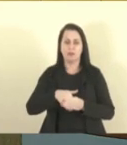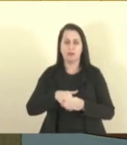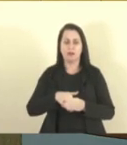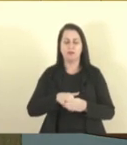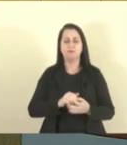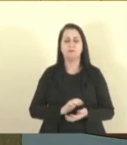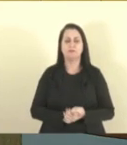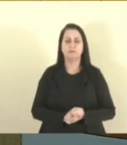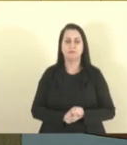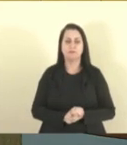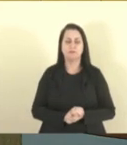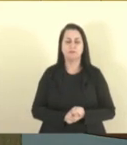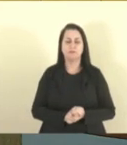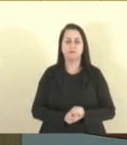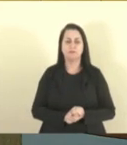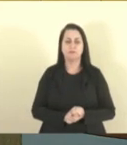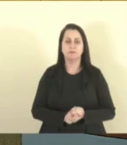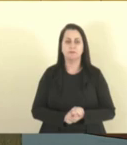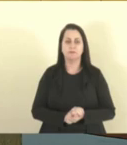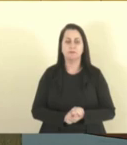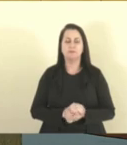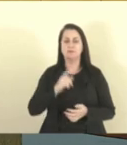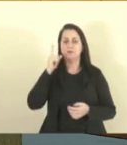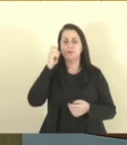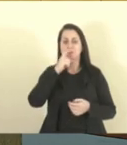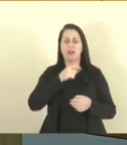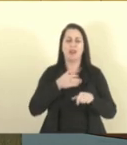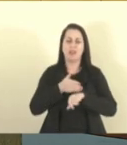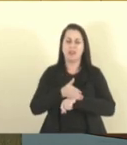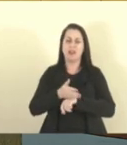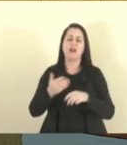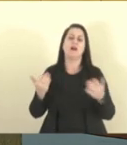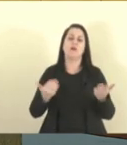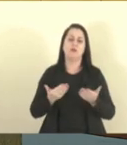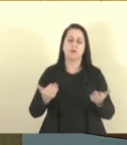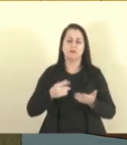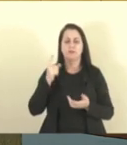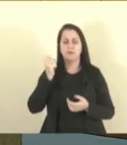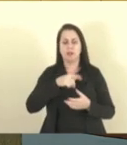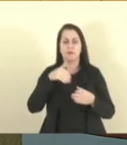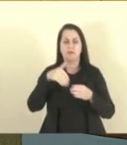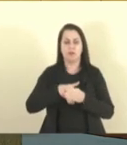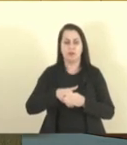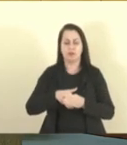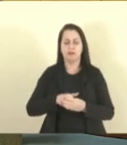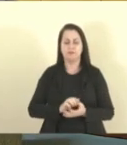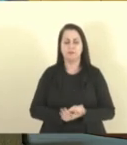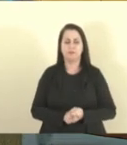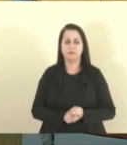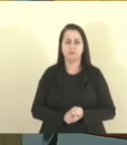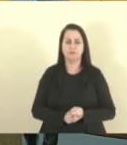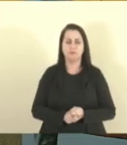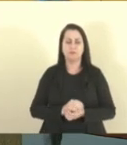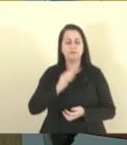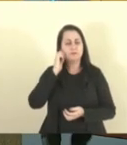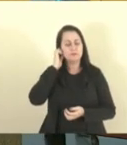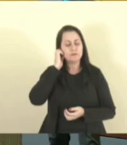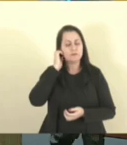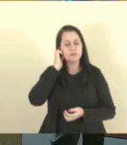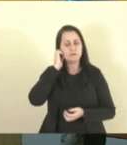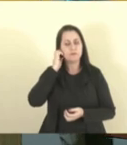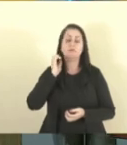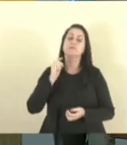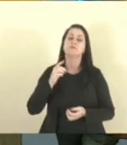conseguir chegar aqui. Eu tive dificuldade para entrar e agora estou com dificuldade para votar, presidente. Deputado Irine, o